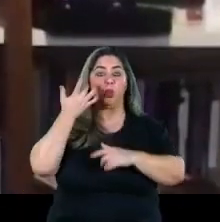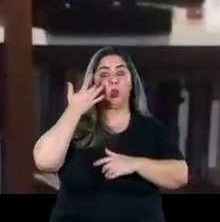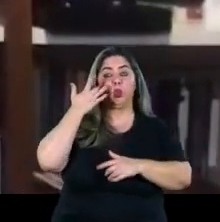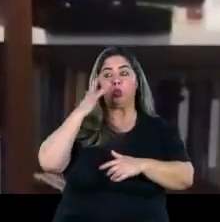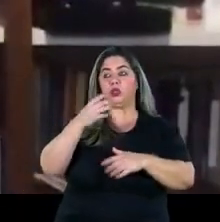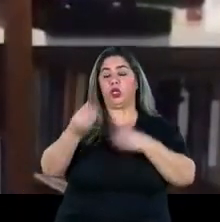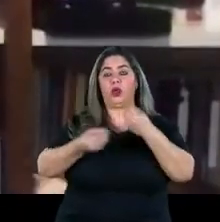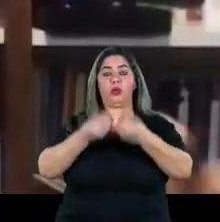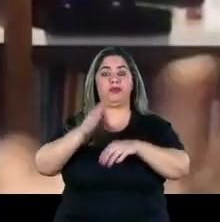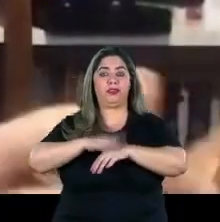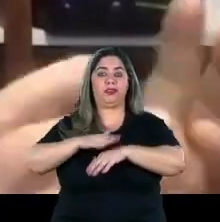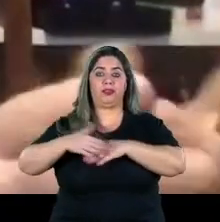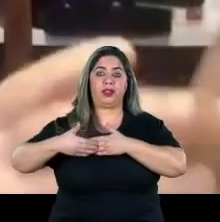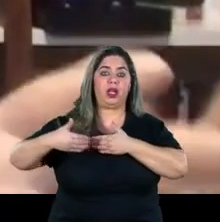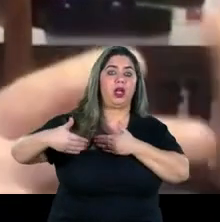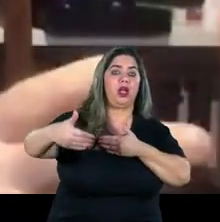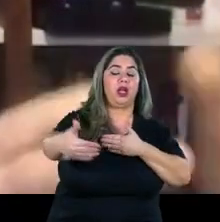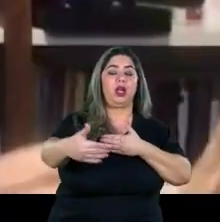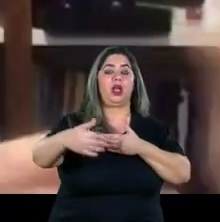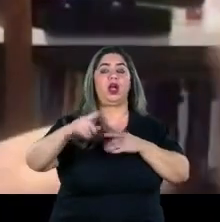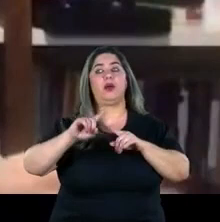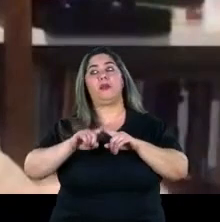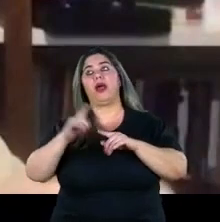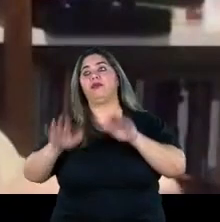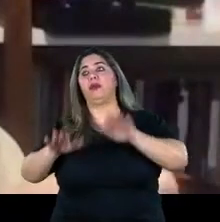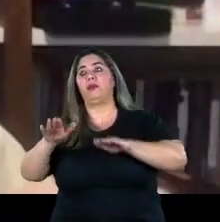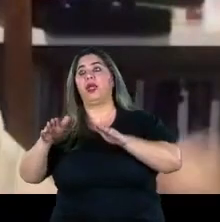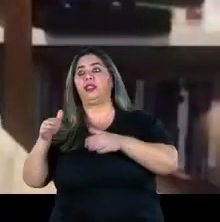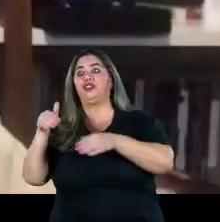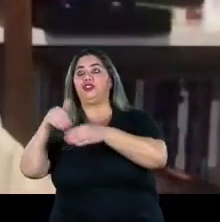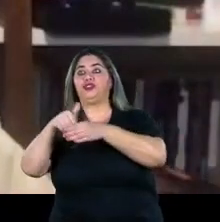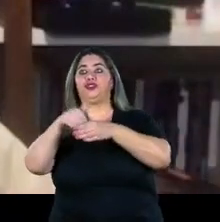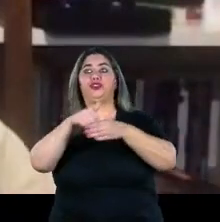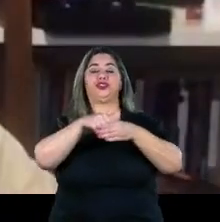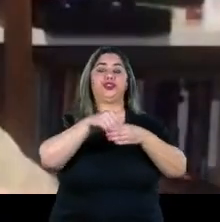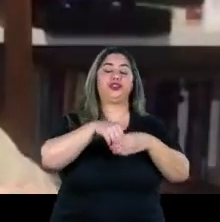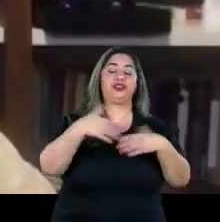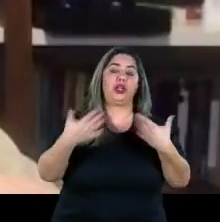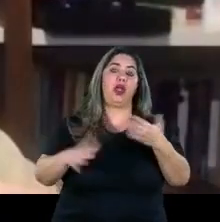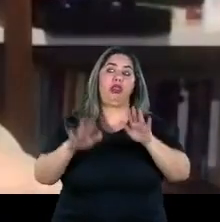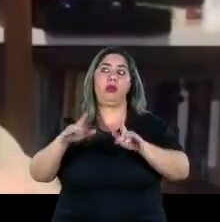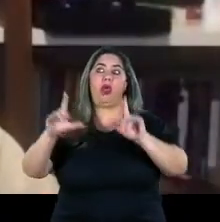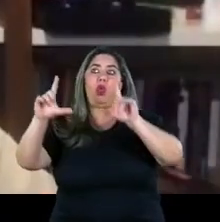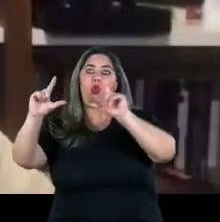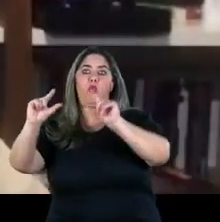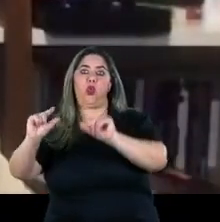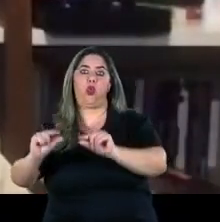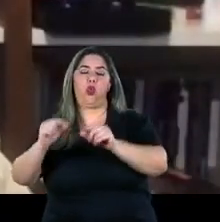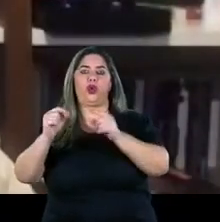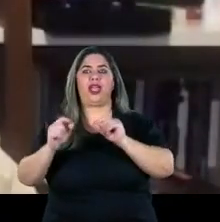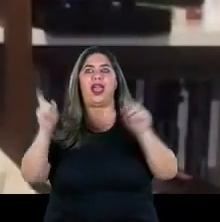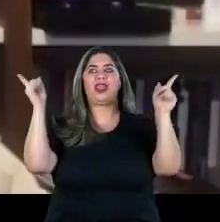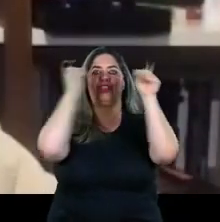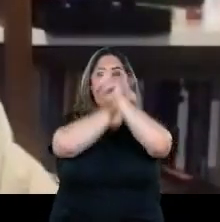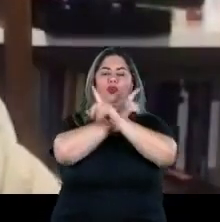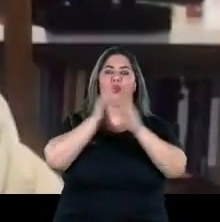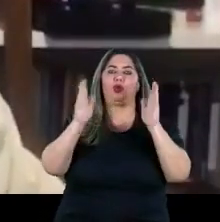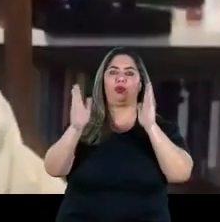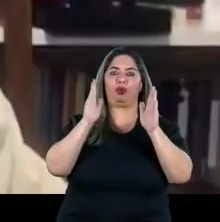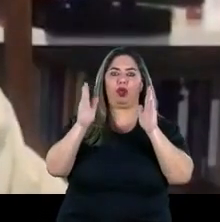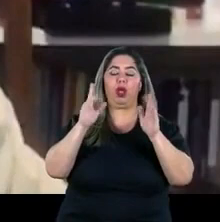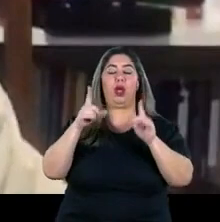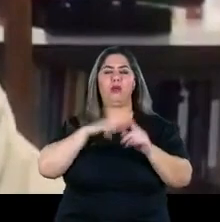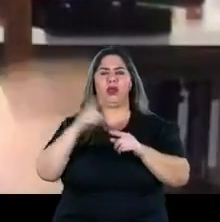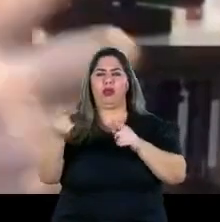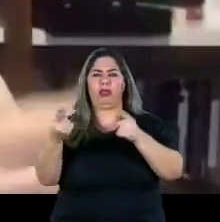são os caminhos mas a intenção é muito eleitoreira é uma intenção para tentar minimizar as dificuldades por quê? porque estão